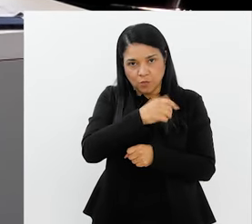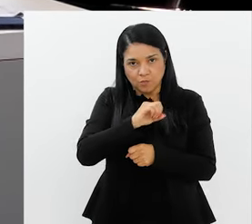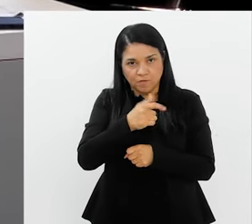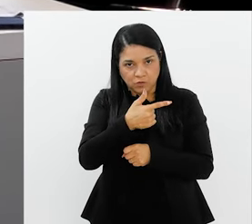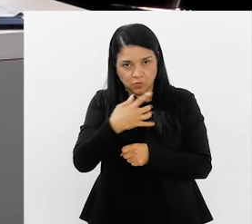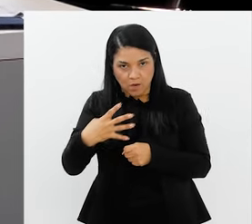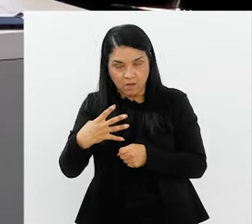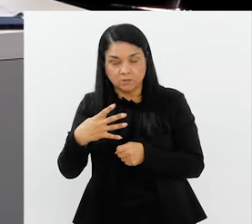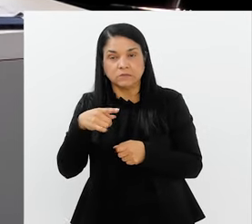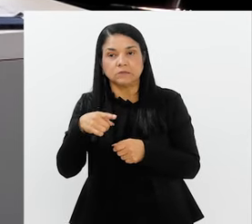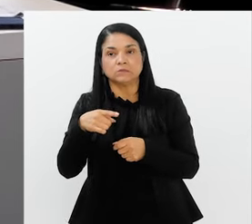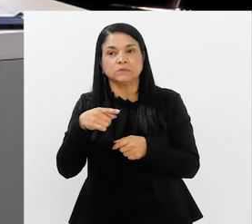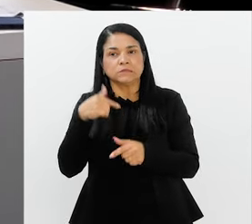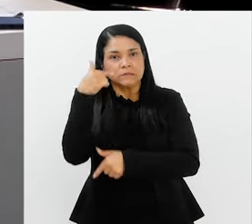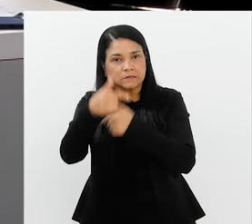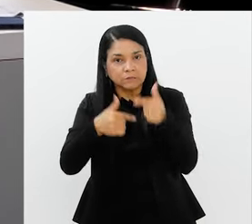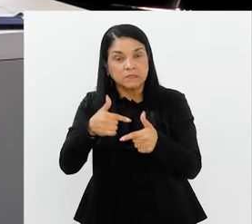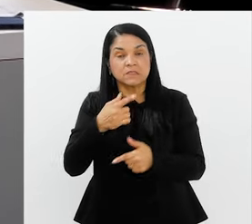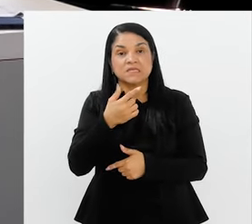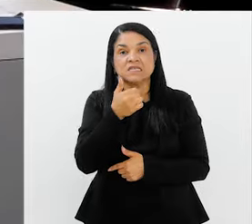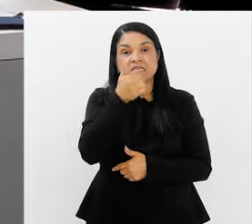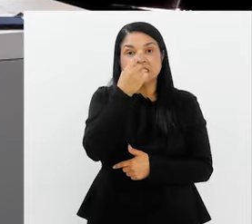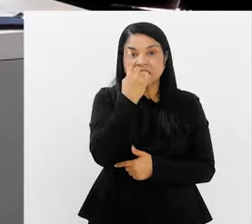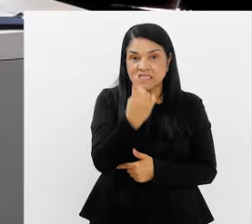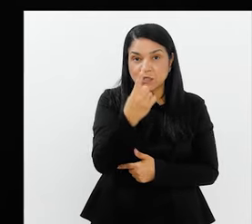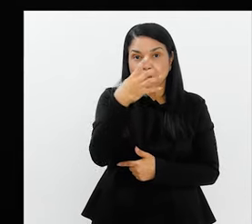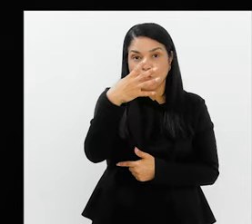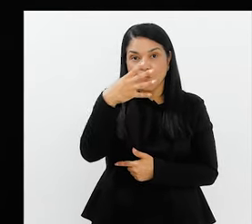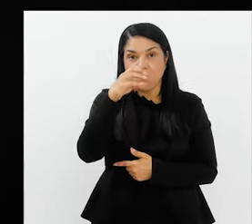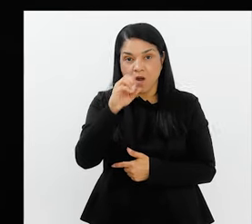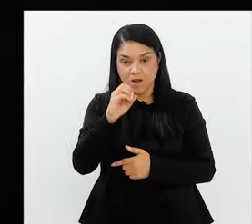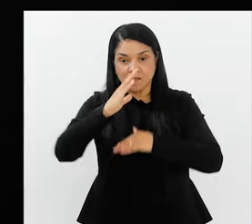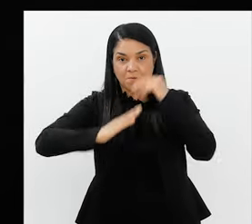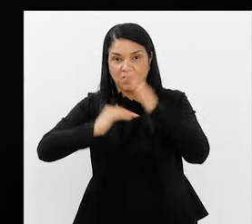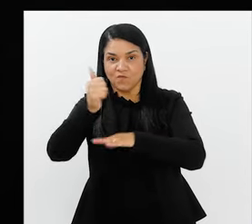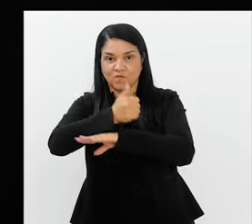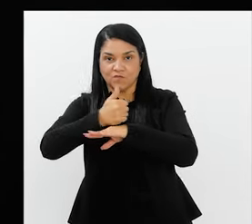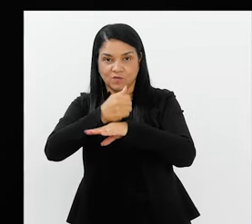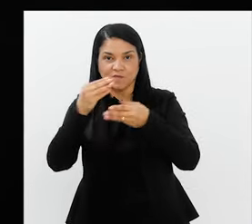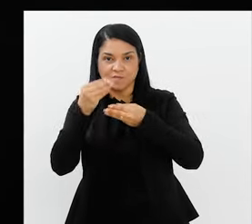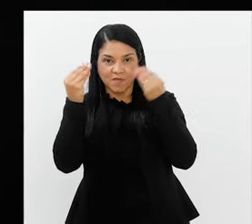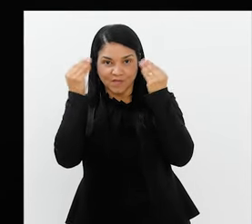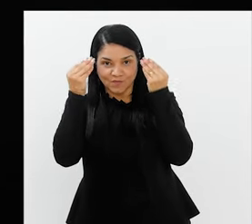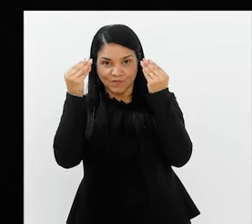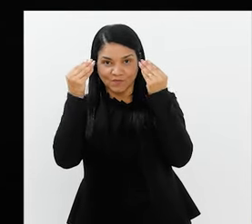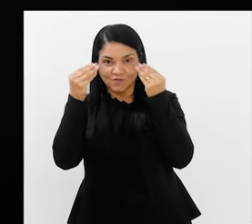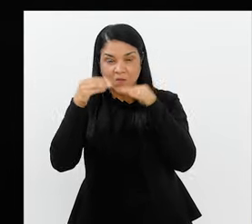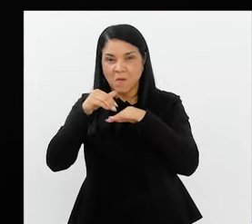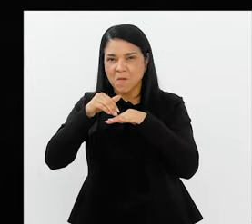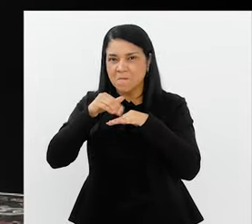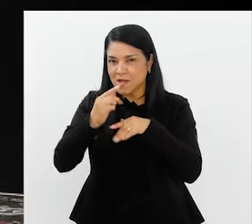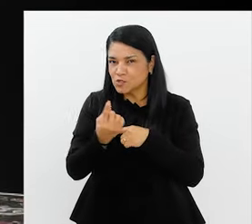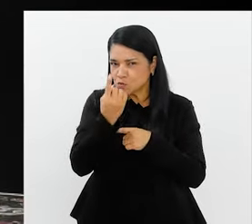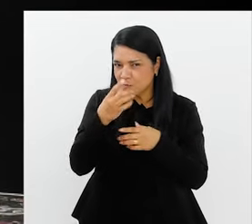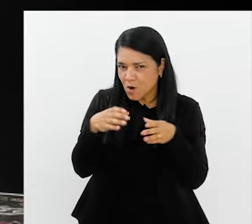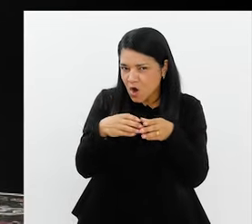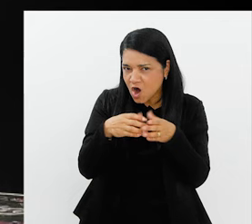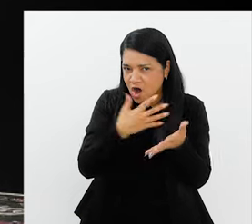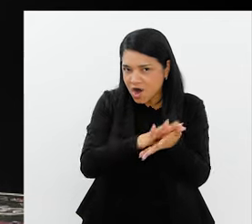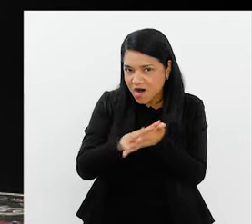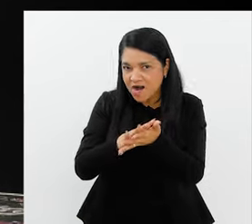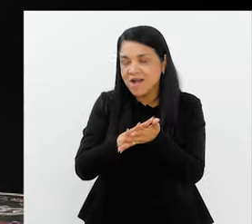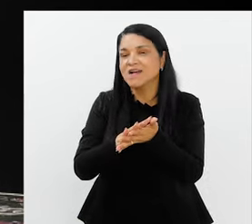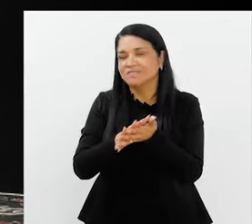o trabalho fosse executado, fomos 140 maquiadores. Nossa. E você fez mais de uma escola?